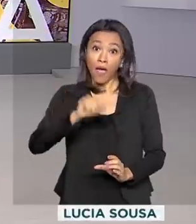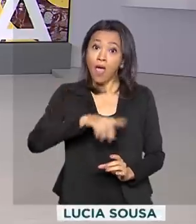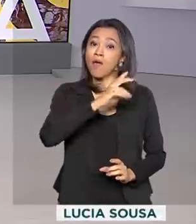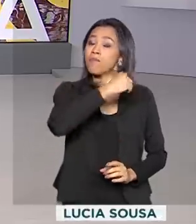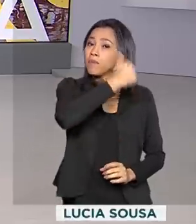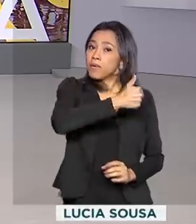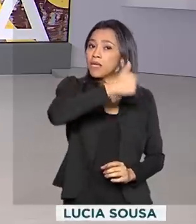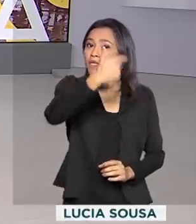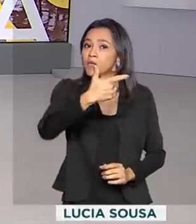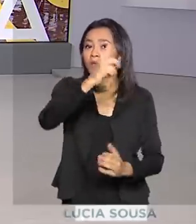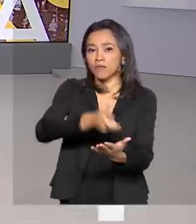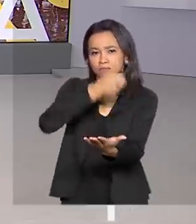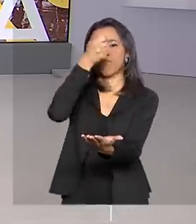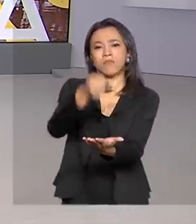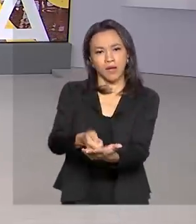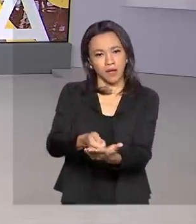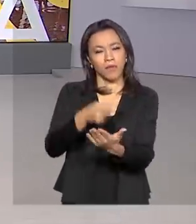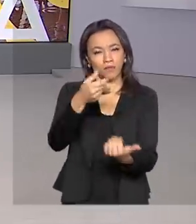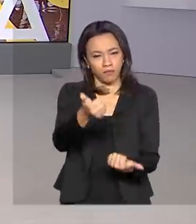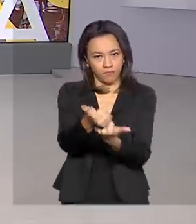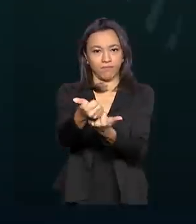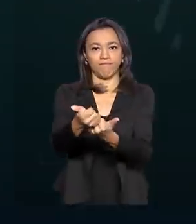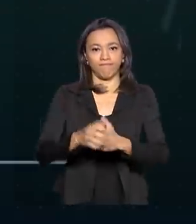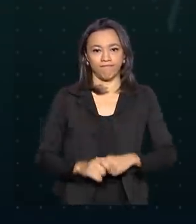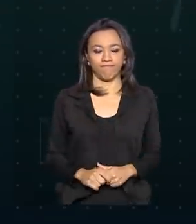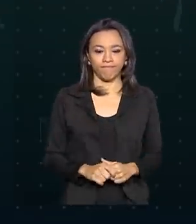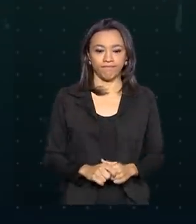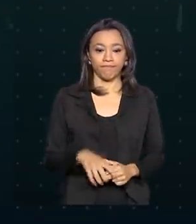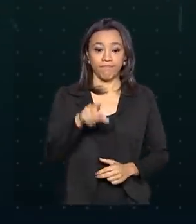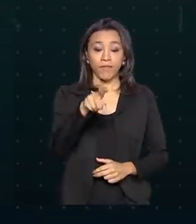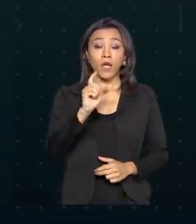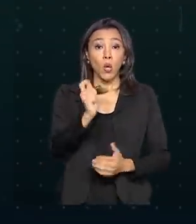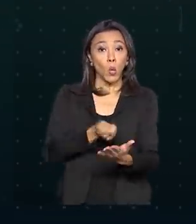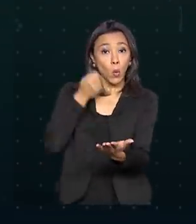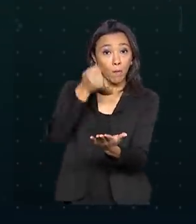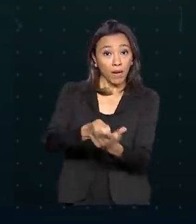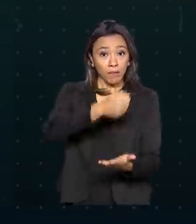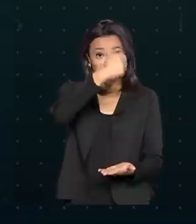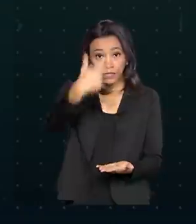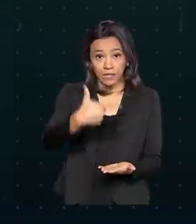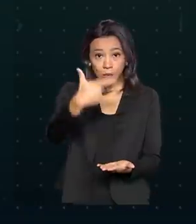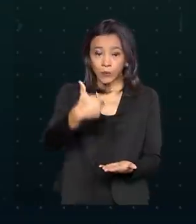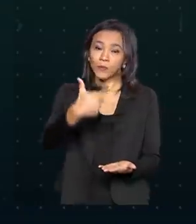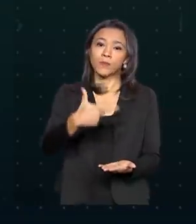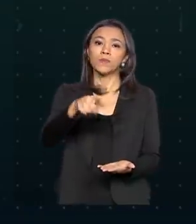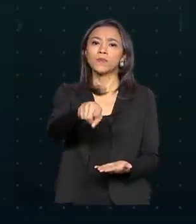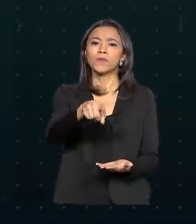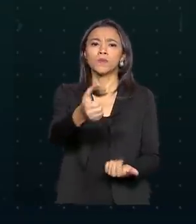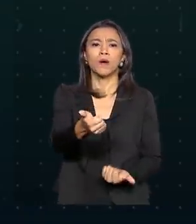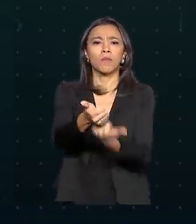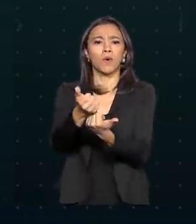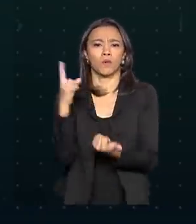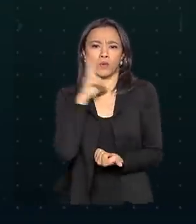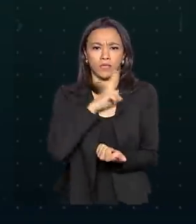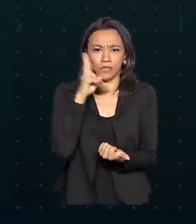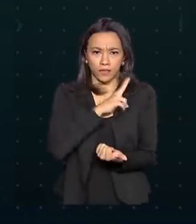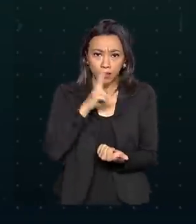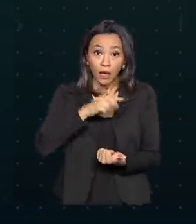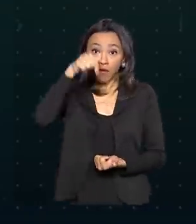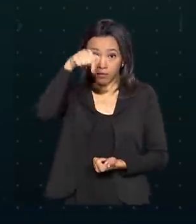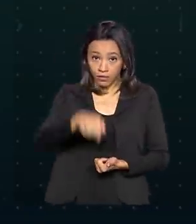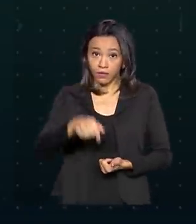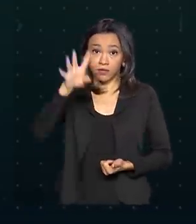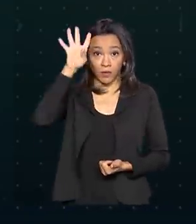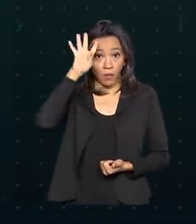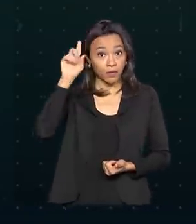quanto da segunda parcela do benefício. O pagamento da segunda parcela do auxílio emergencial nesta quarta